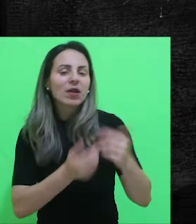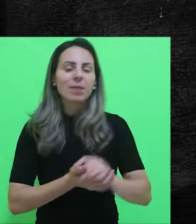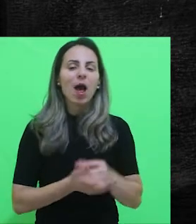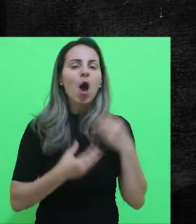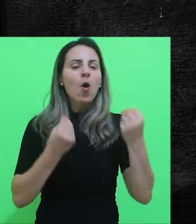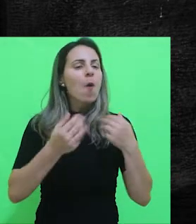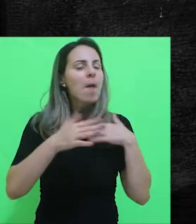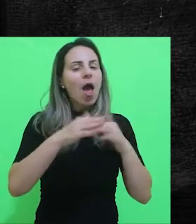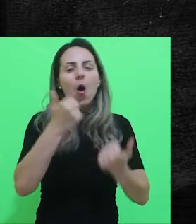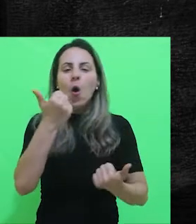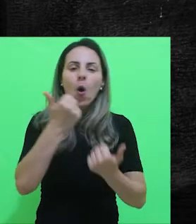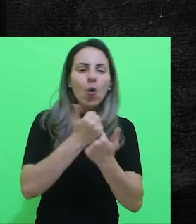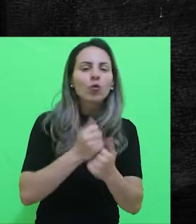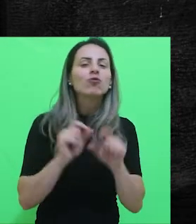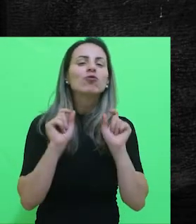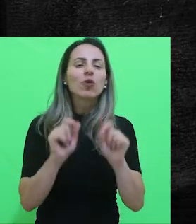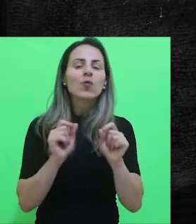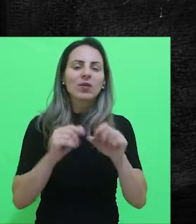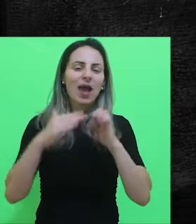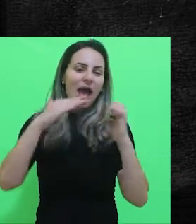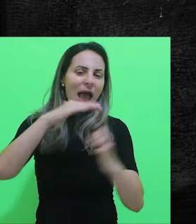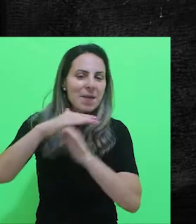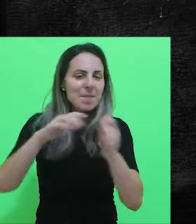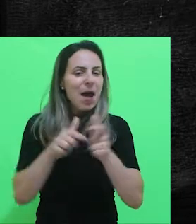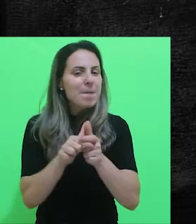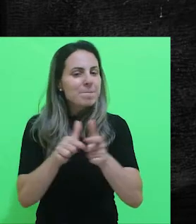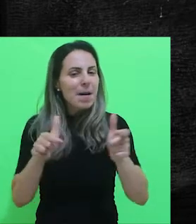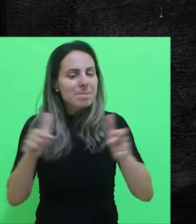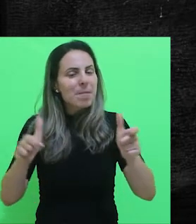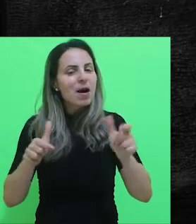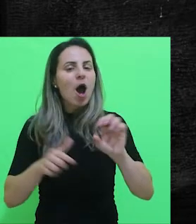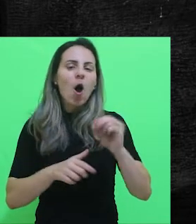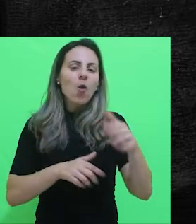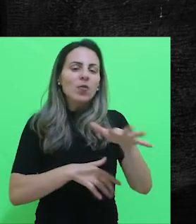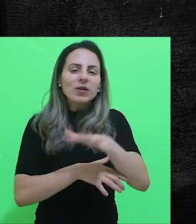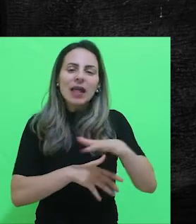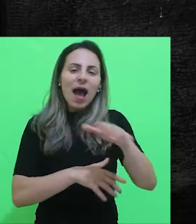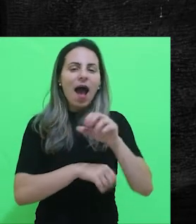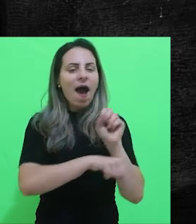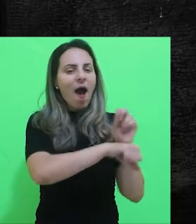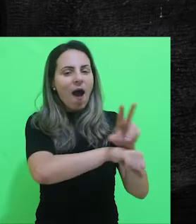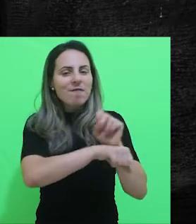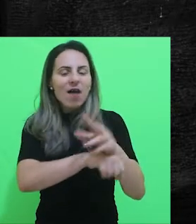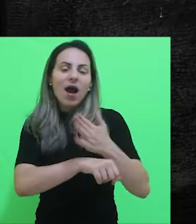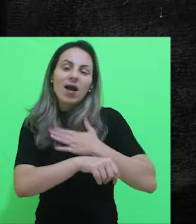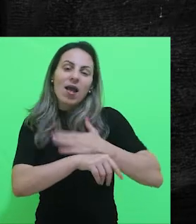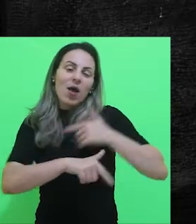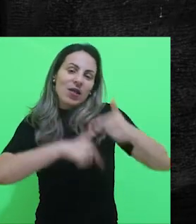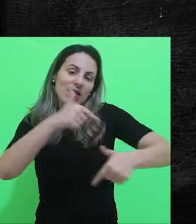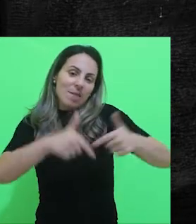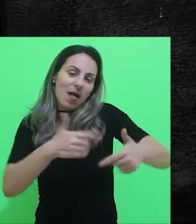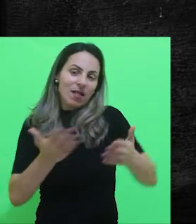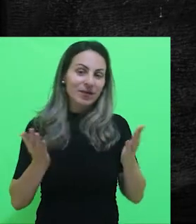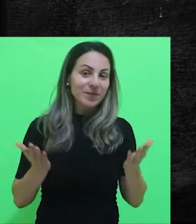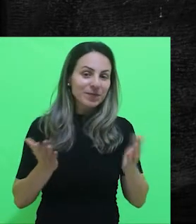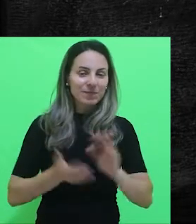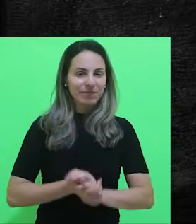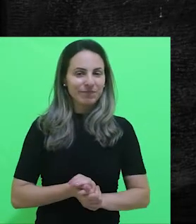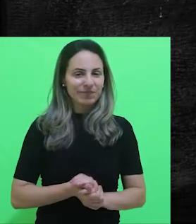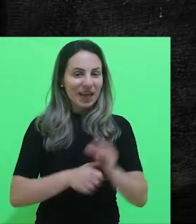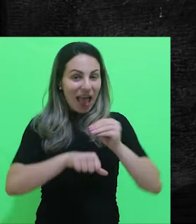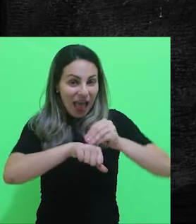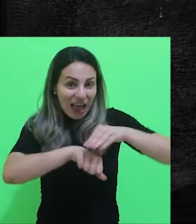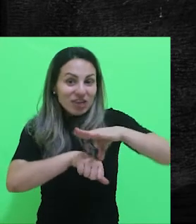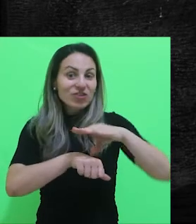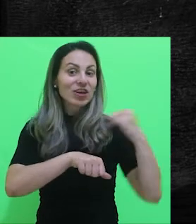poderia contribuir para o crescimento daquela organização ou daquele setor da vaga que você está trabalhando. Uma outra